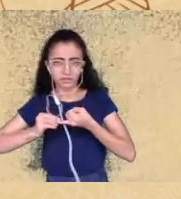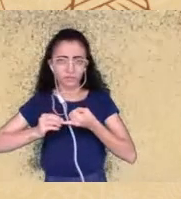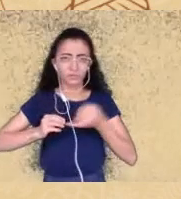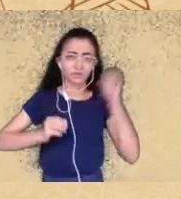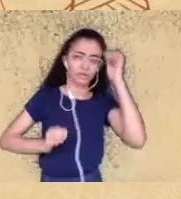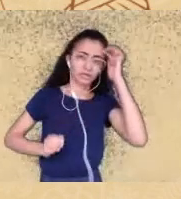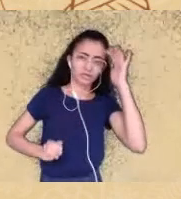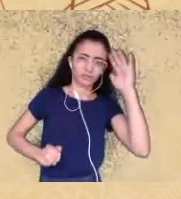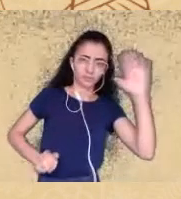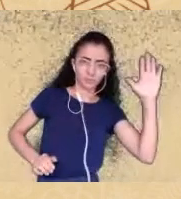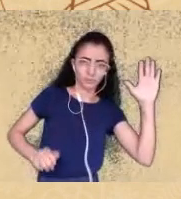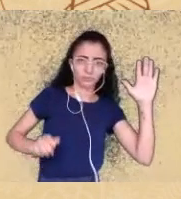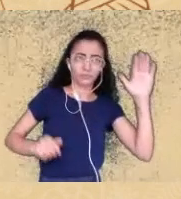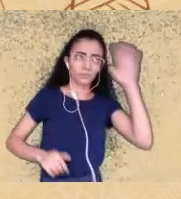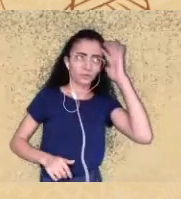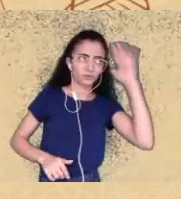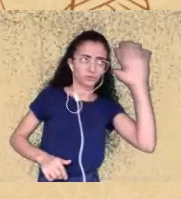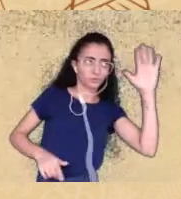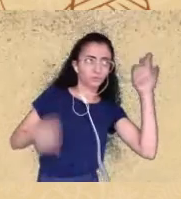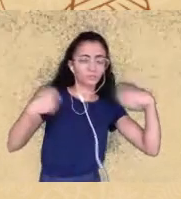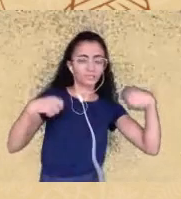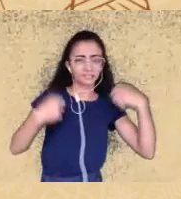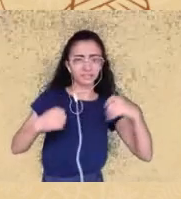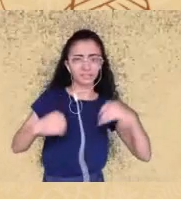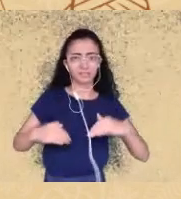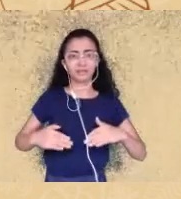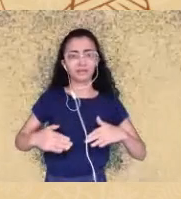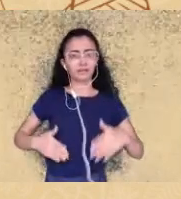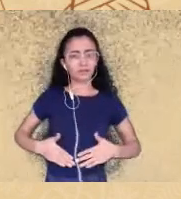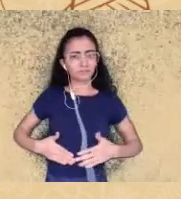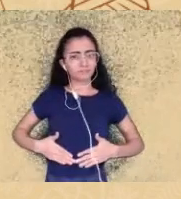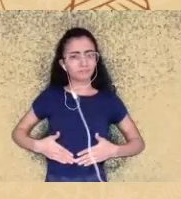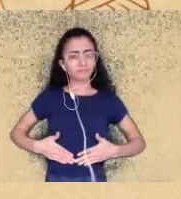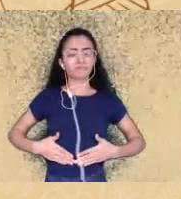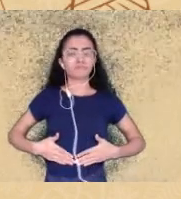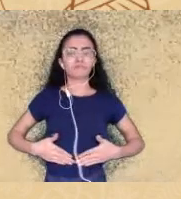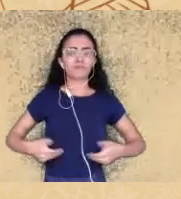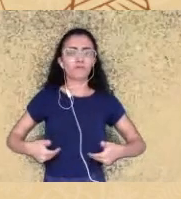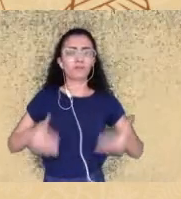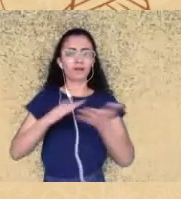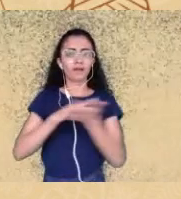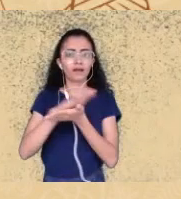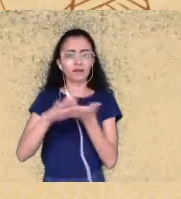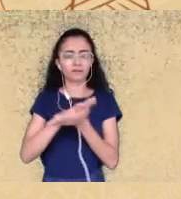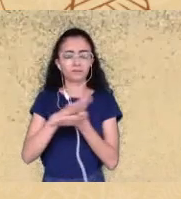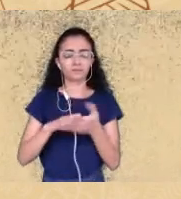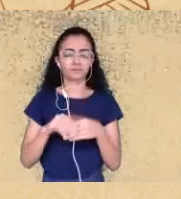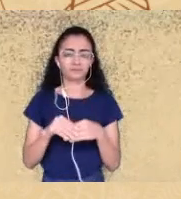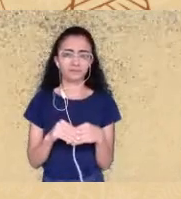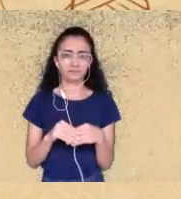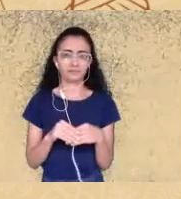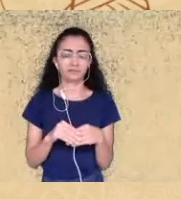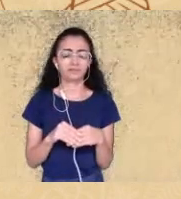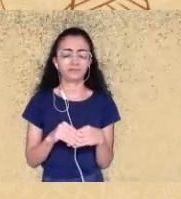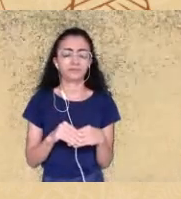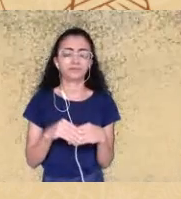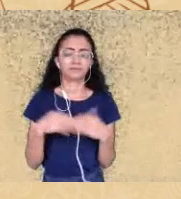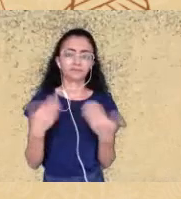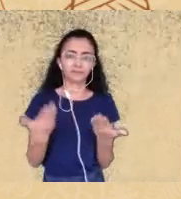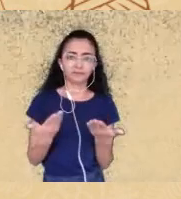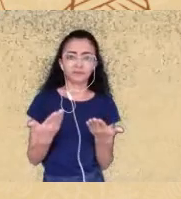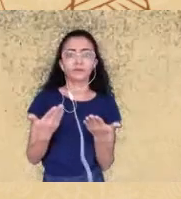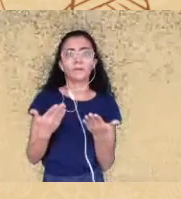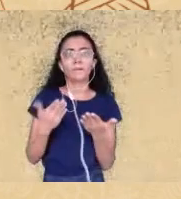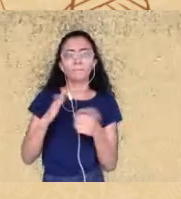pensamento a gente precisa ter acesso à saúde à moradia não é apenas mais uma linha teórica que se adiciona